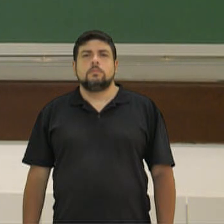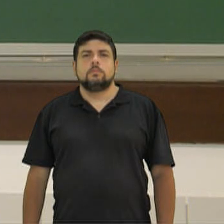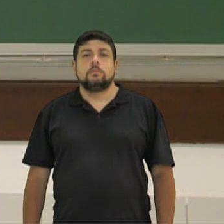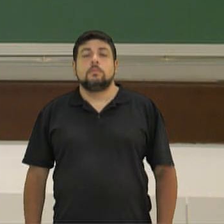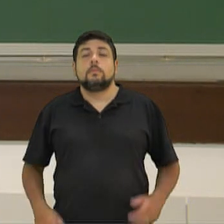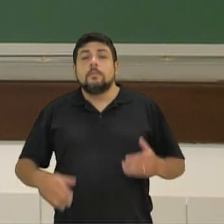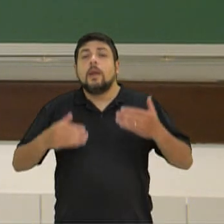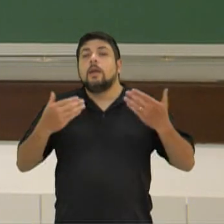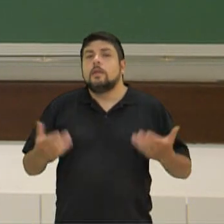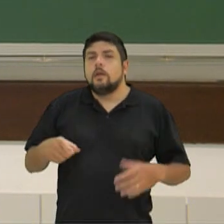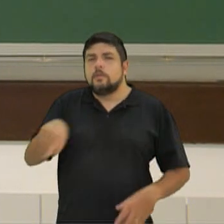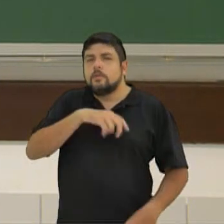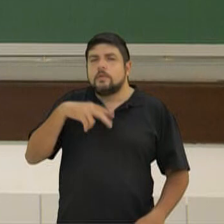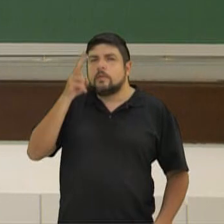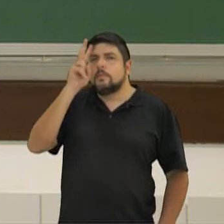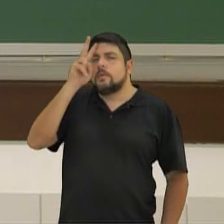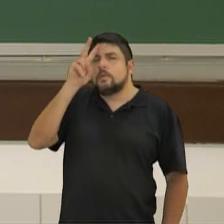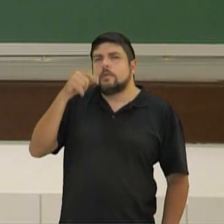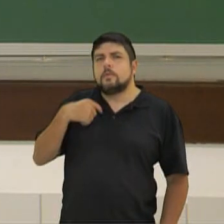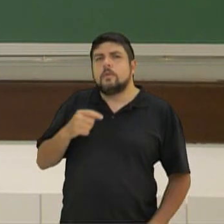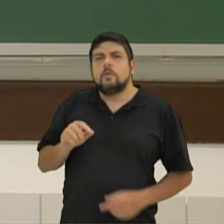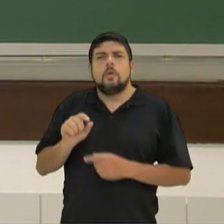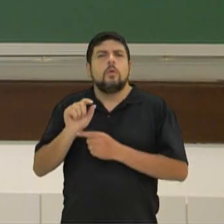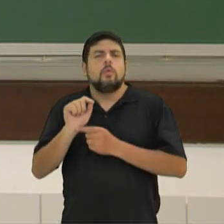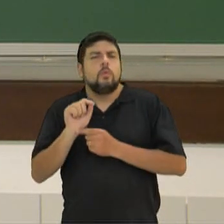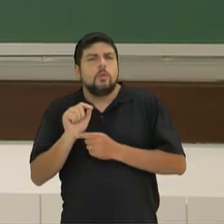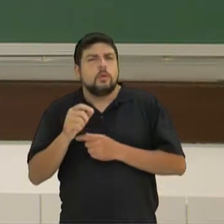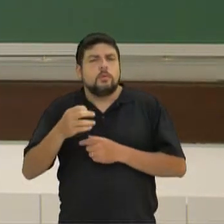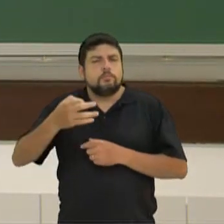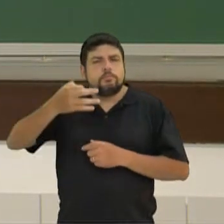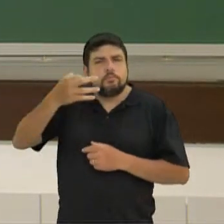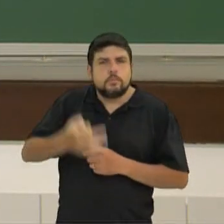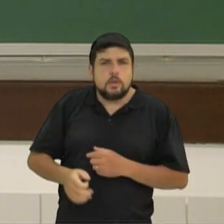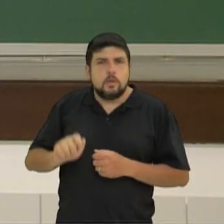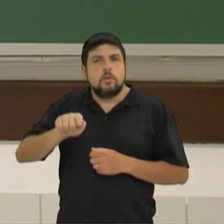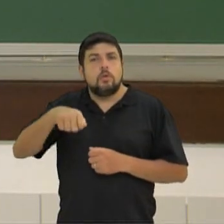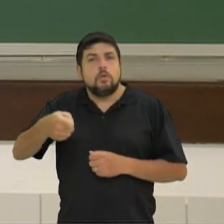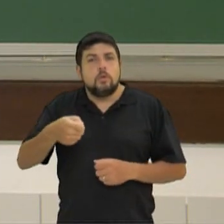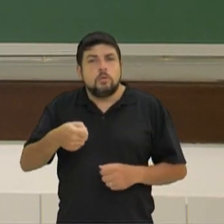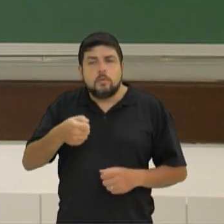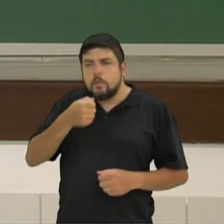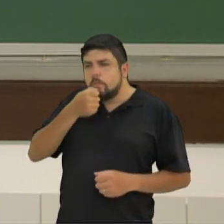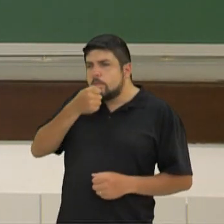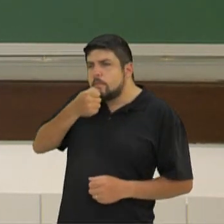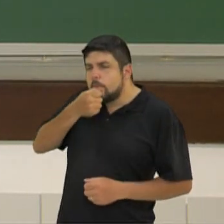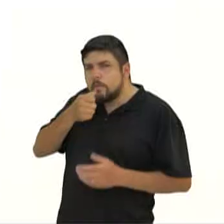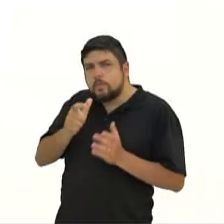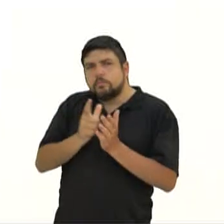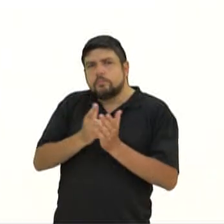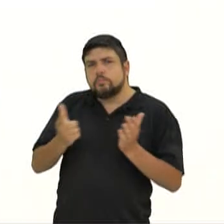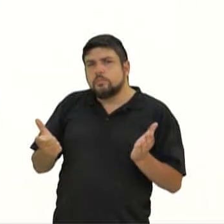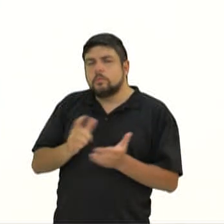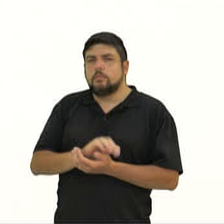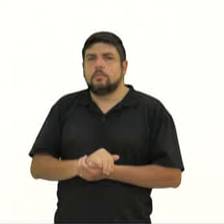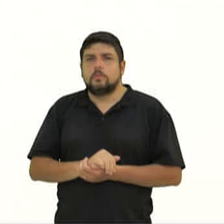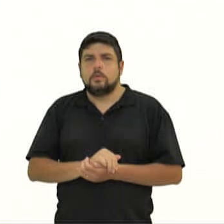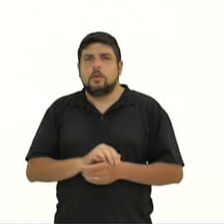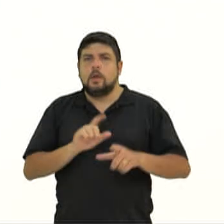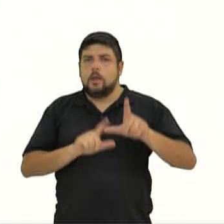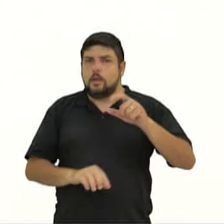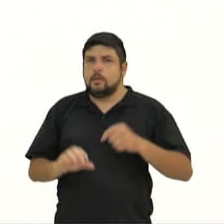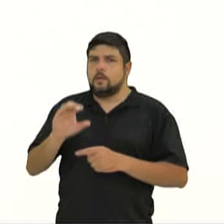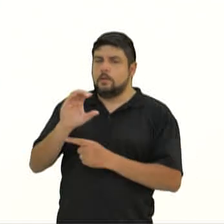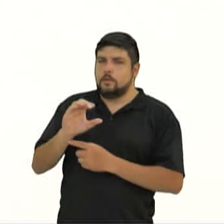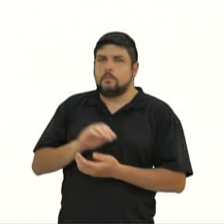Então, pessoal, lembraram o que é correto afirmar sobre o gênero reportagem? É a letra C. Ela tem o